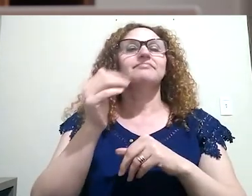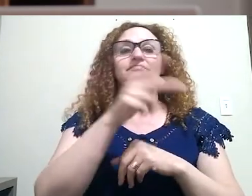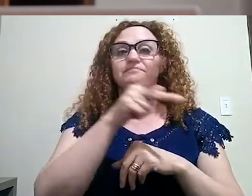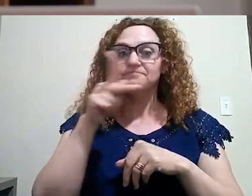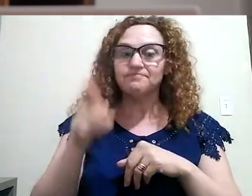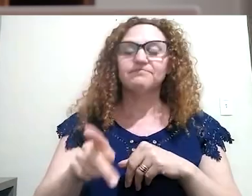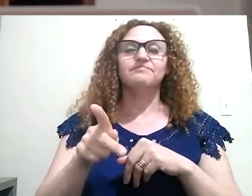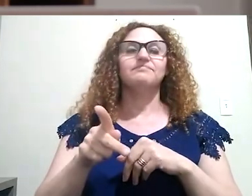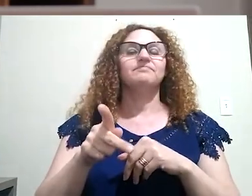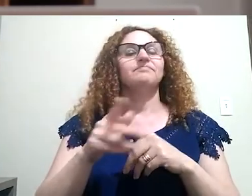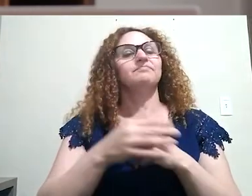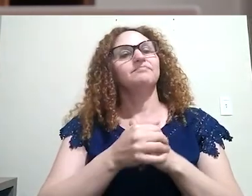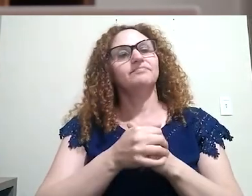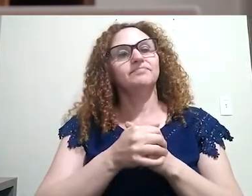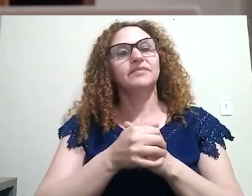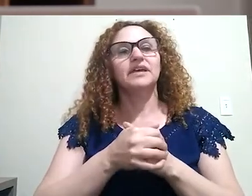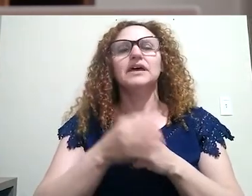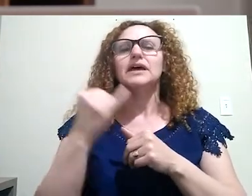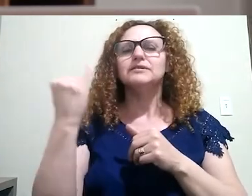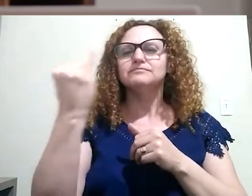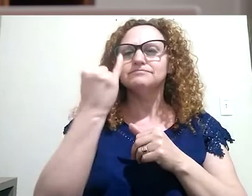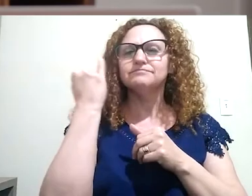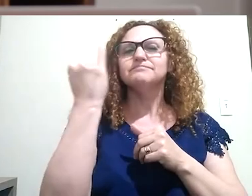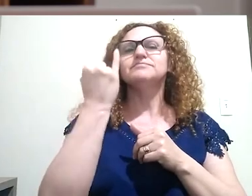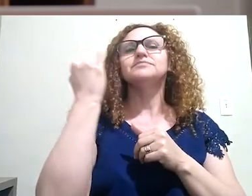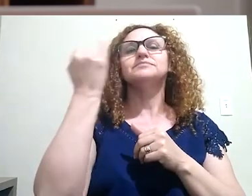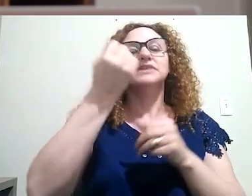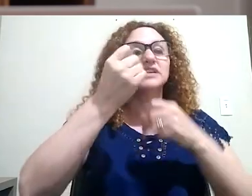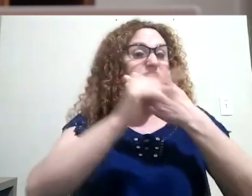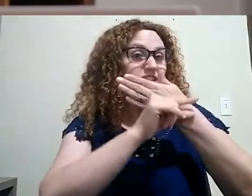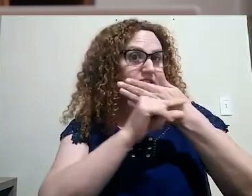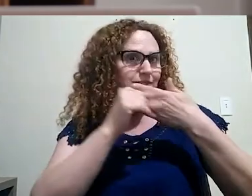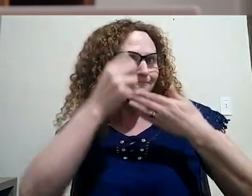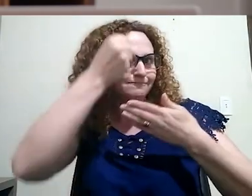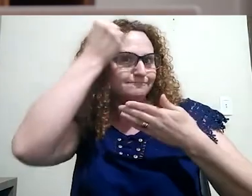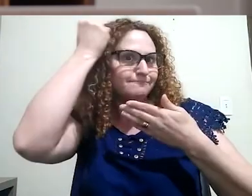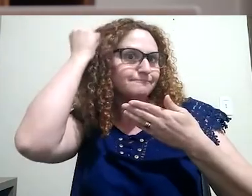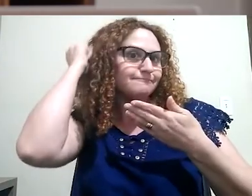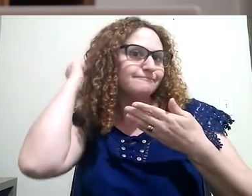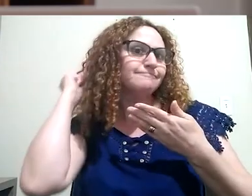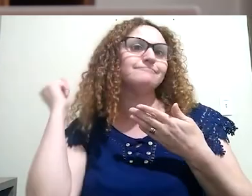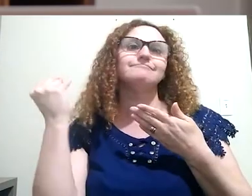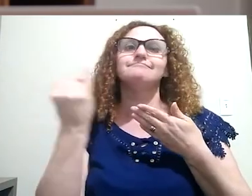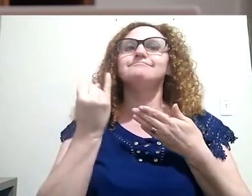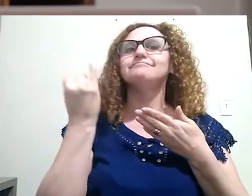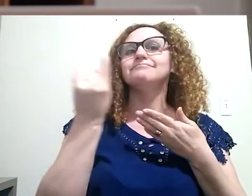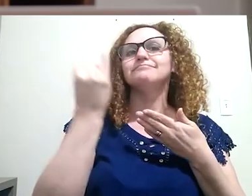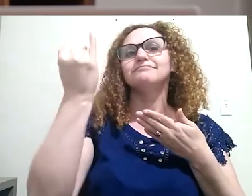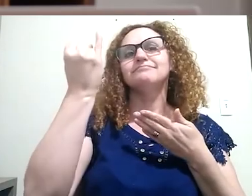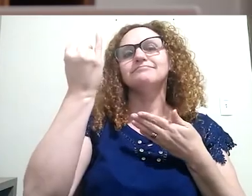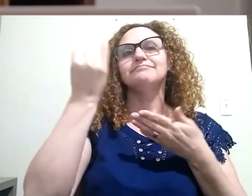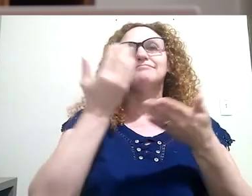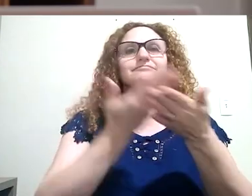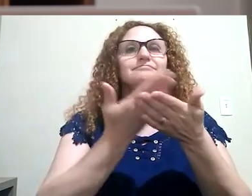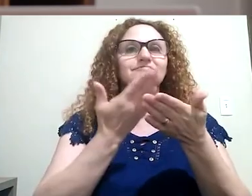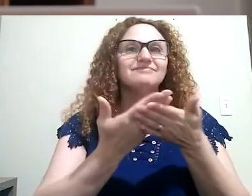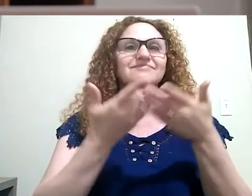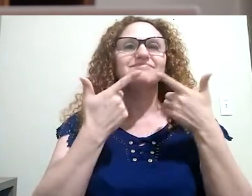professor de língua portuguesa, bem como a importância de Sossir para o desenvolvimento dos estudos linguísticos.